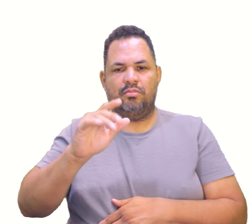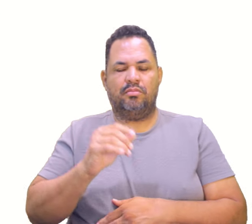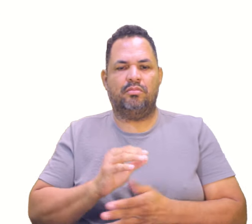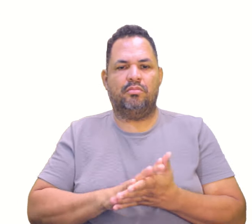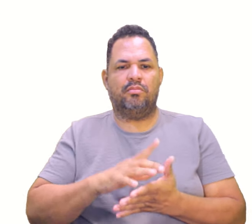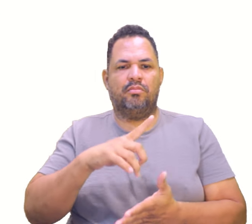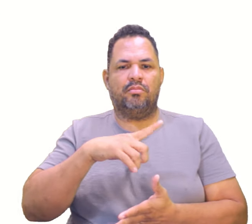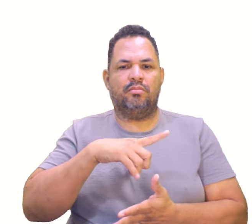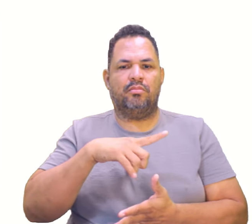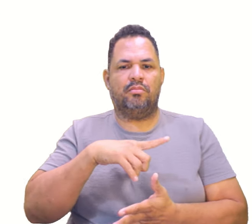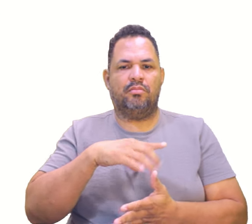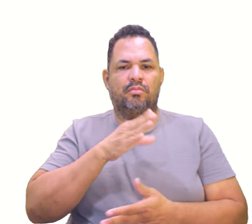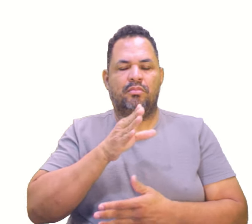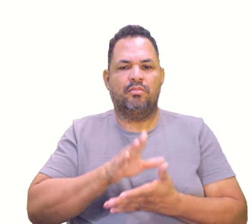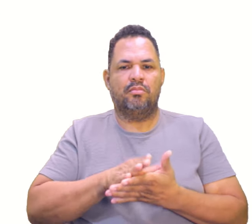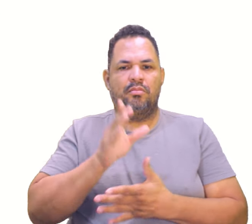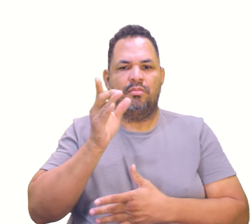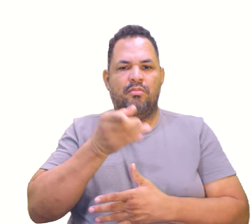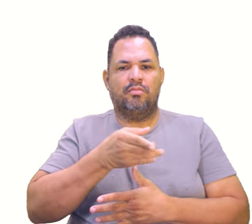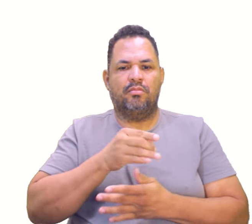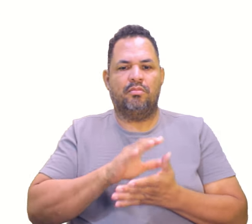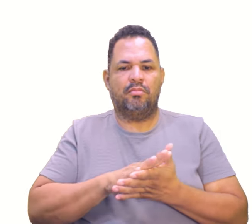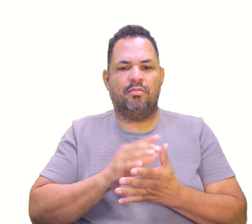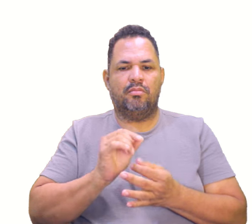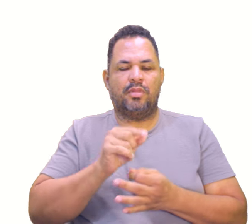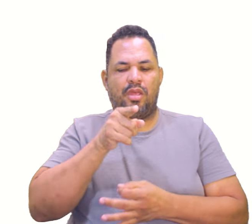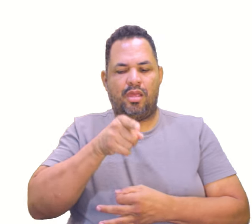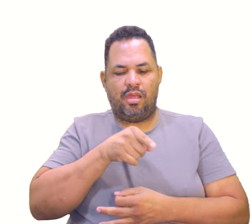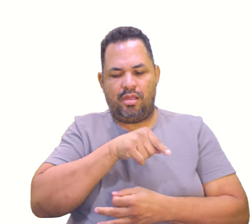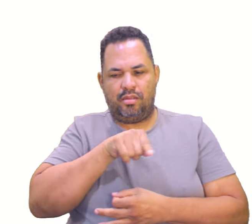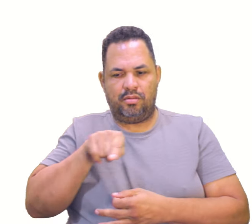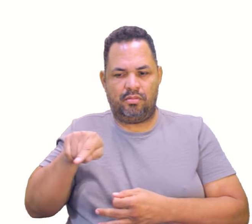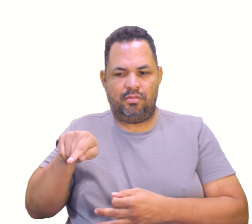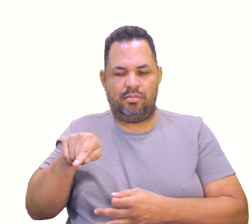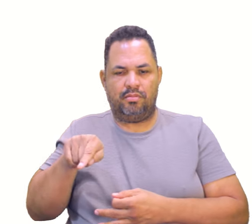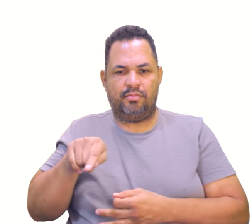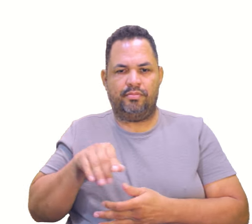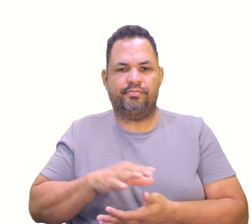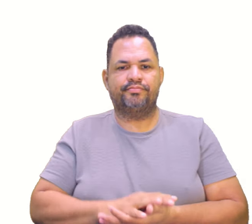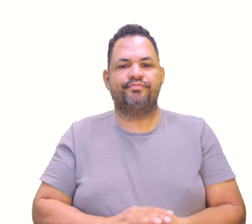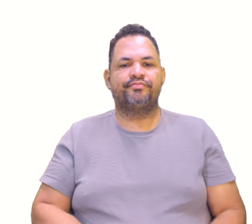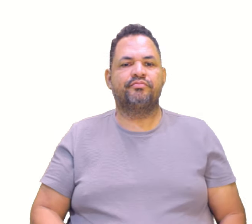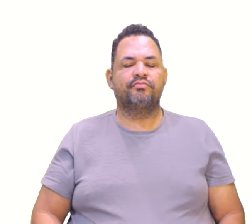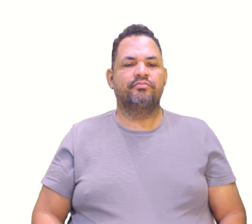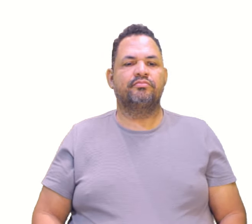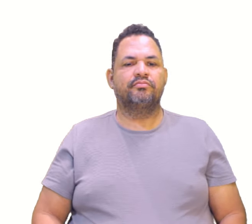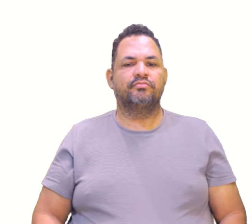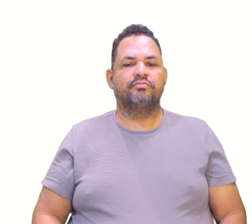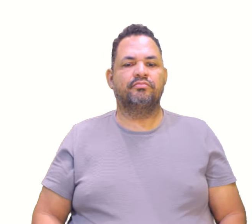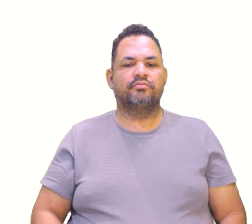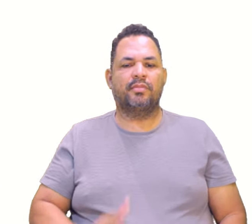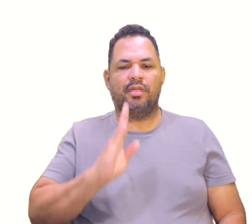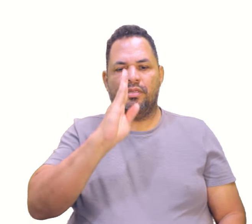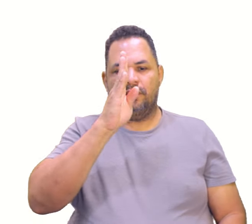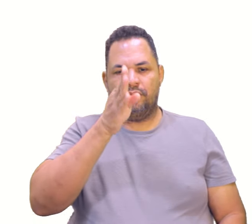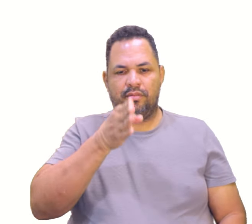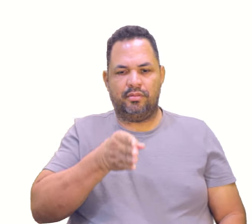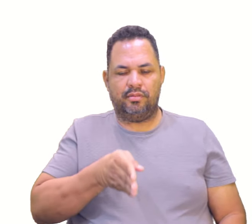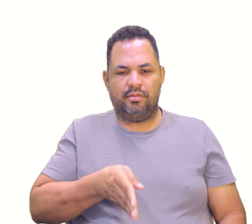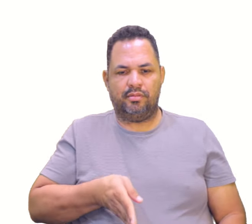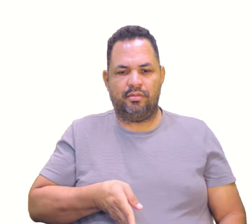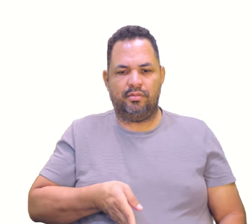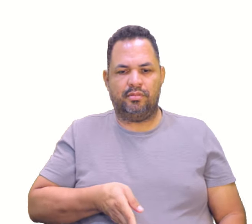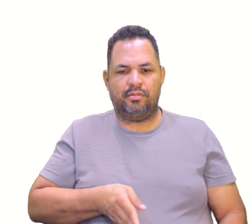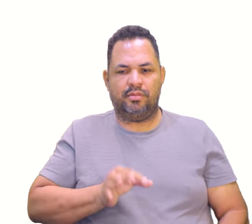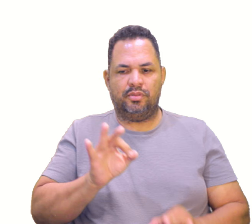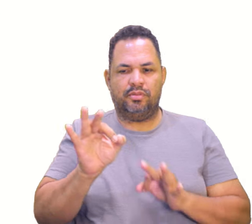ali ele fez, né, os eixos e fez as duas retas lá no plano, ali o plano cartesiano. A linha vertical é chamada de eixo